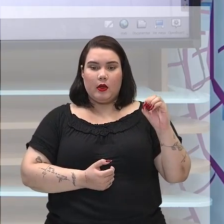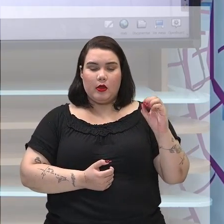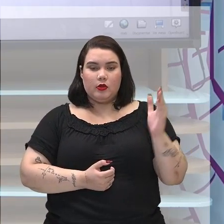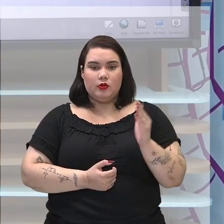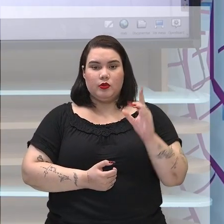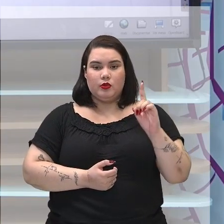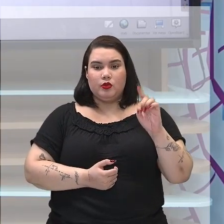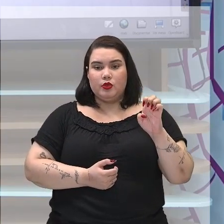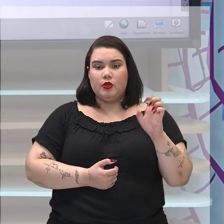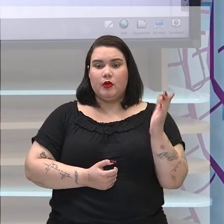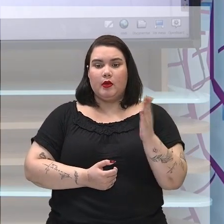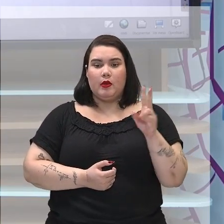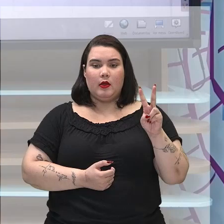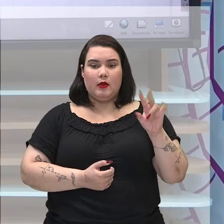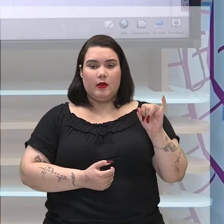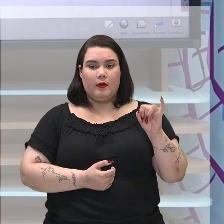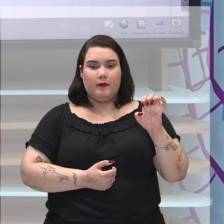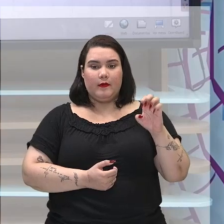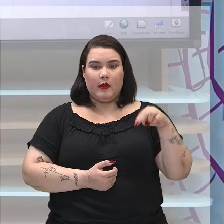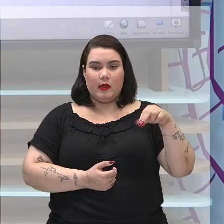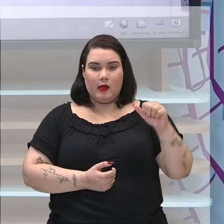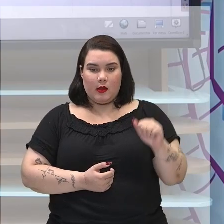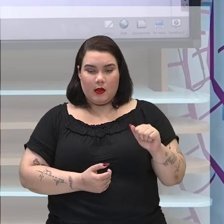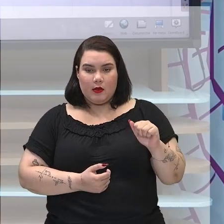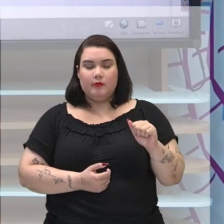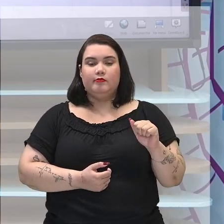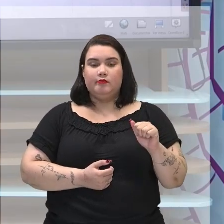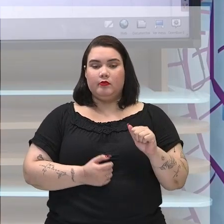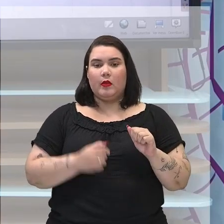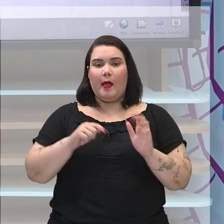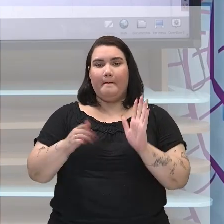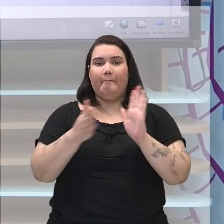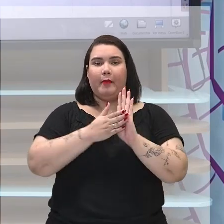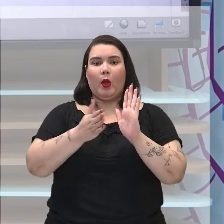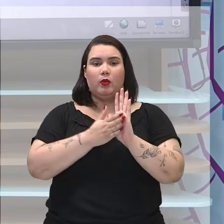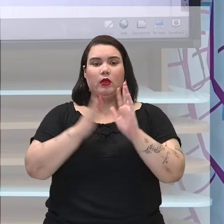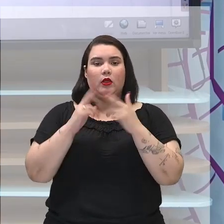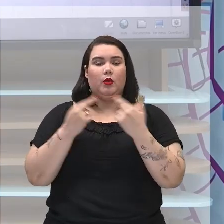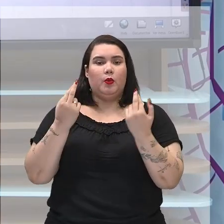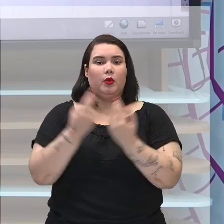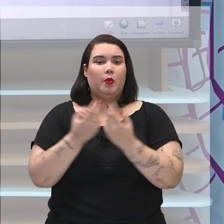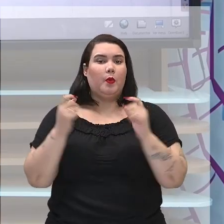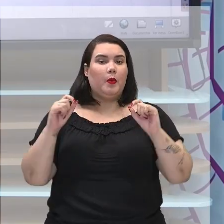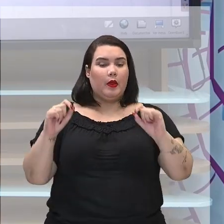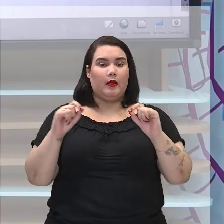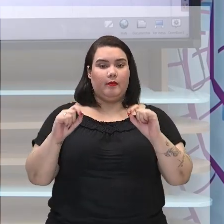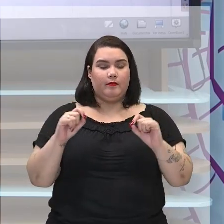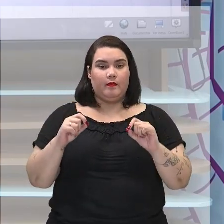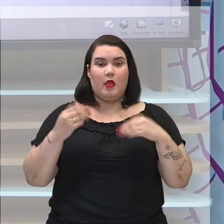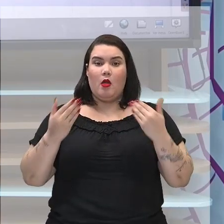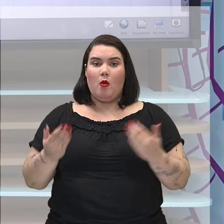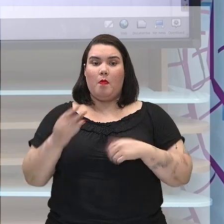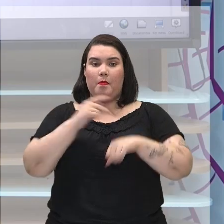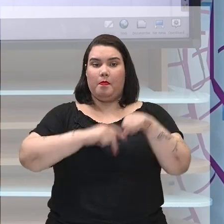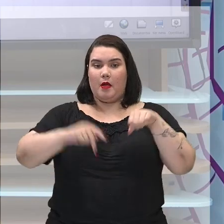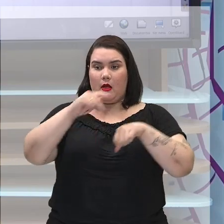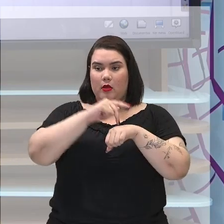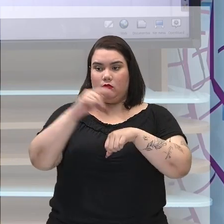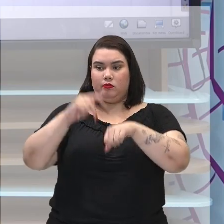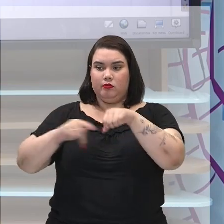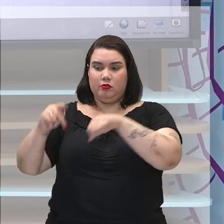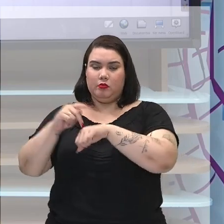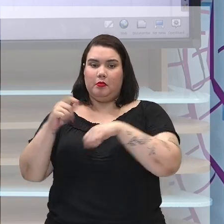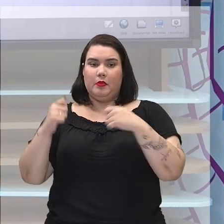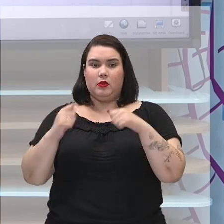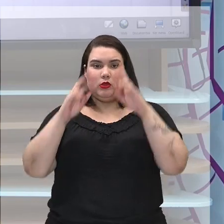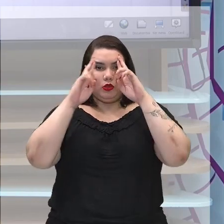e essa reunião vai pautar o que? olha a partir de agora os países precisam respeitar os